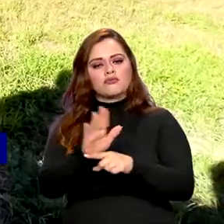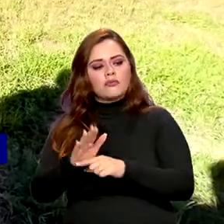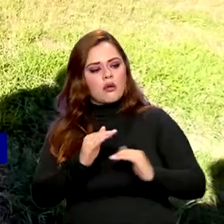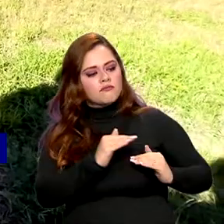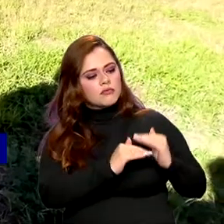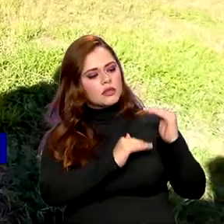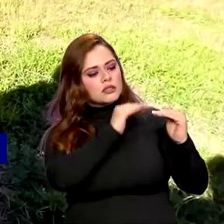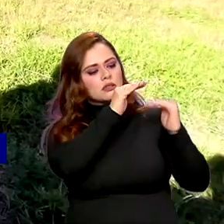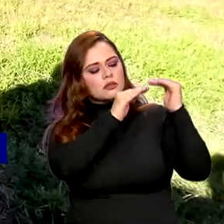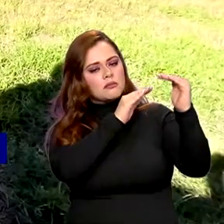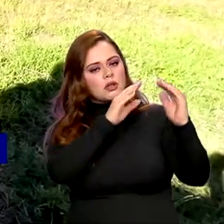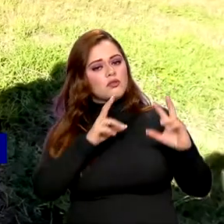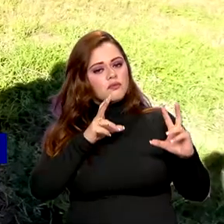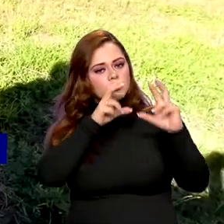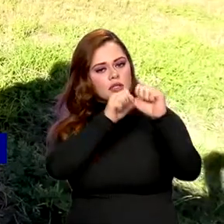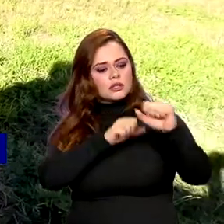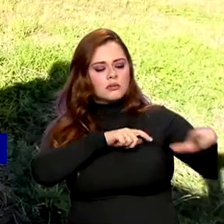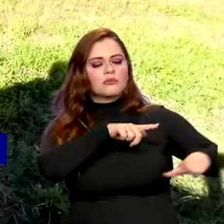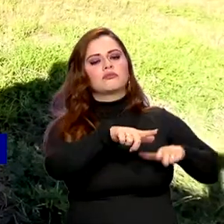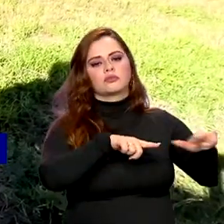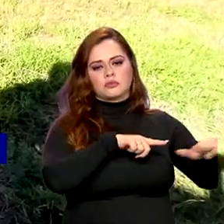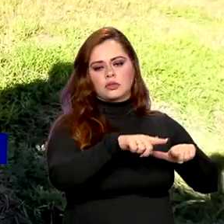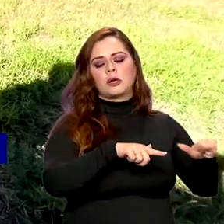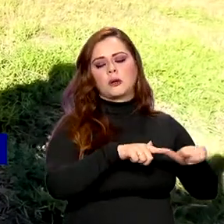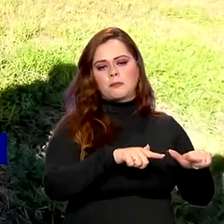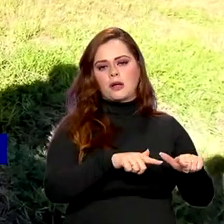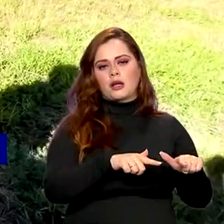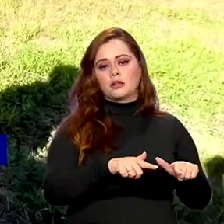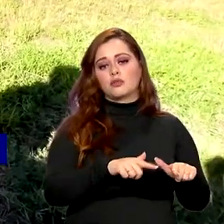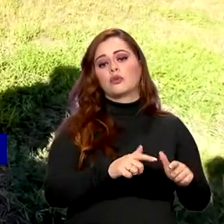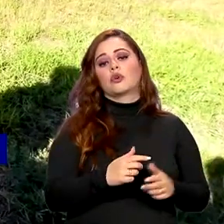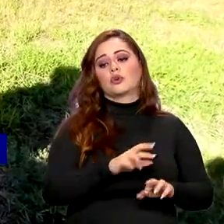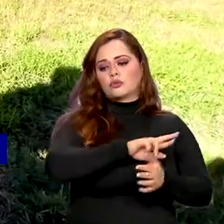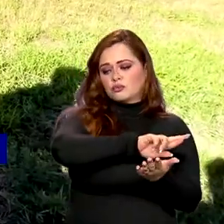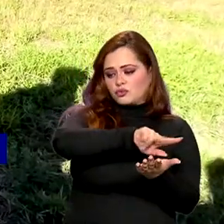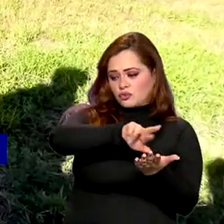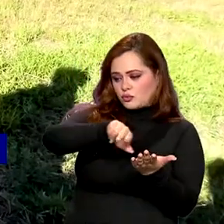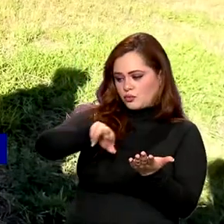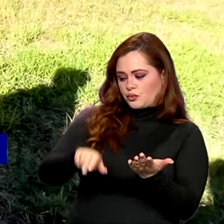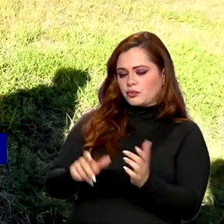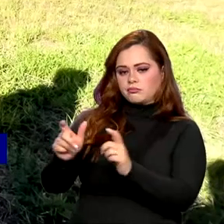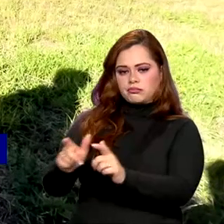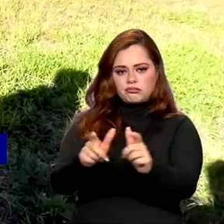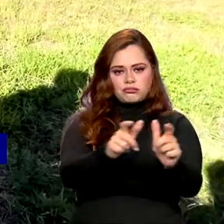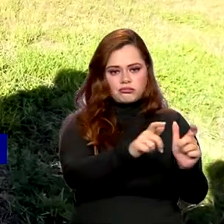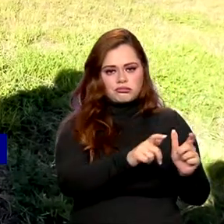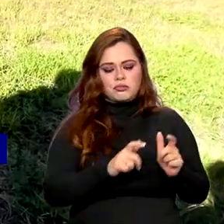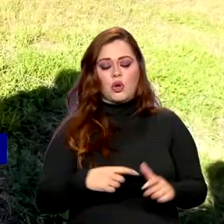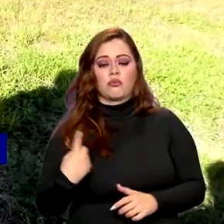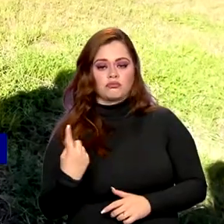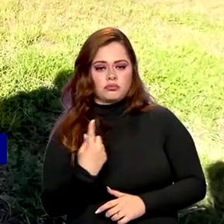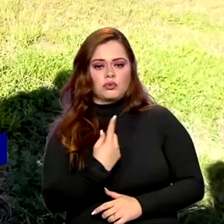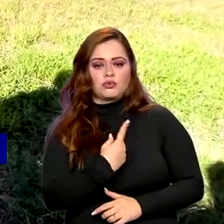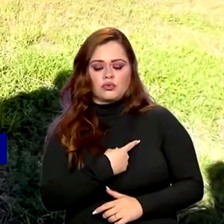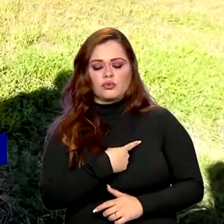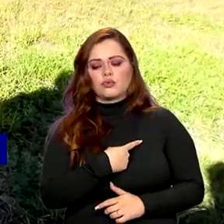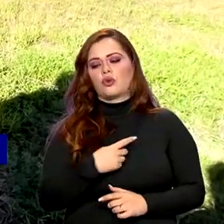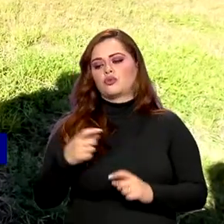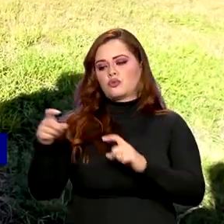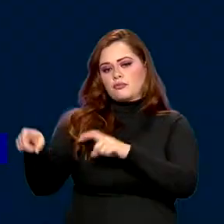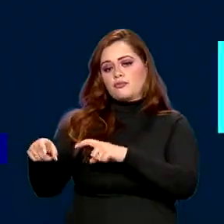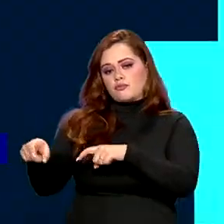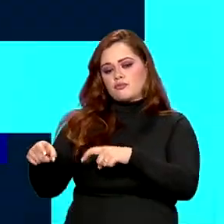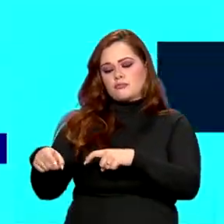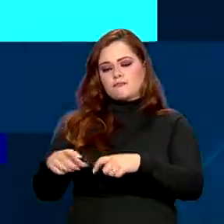crescimento, para o fortalecimento dessas atividades na sua grande diversidade existente hoje no nosso semiárido